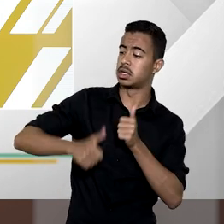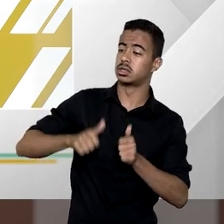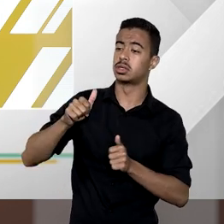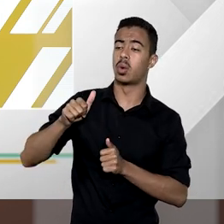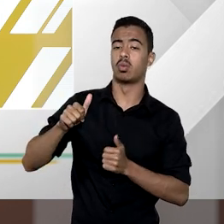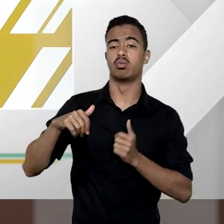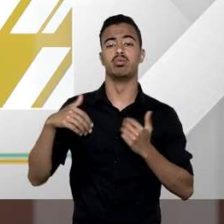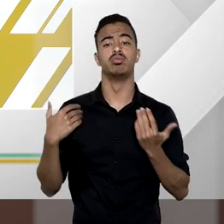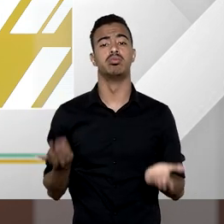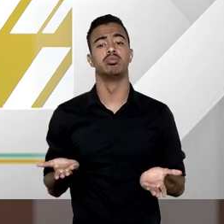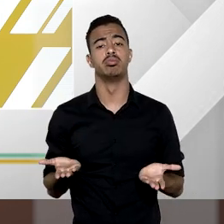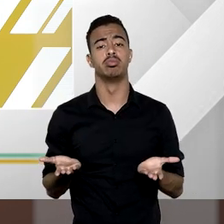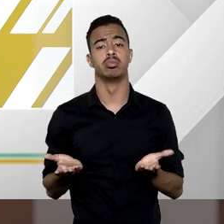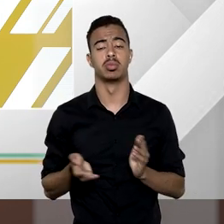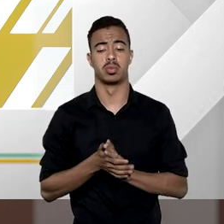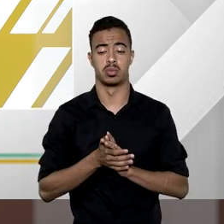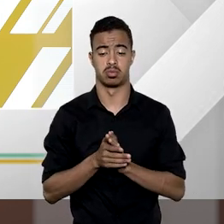do bem